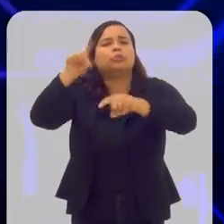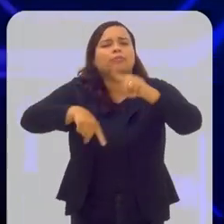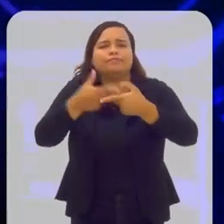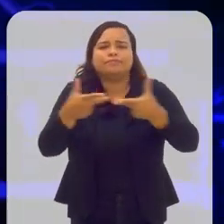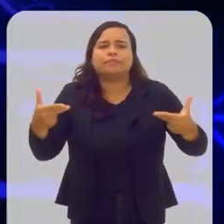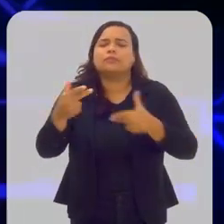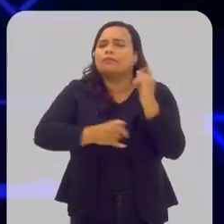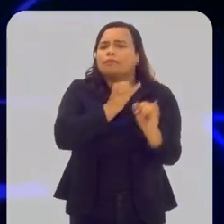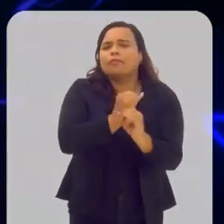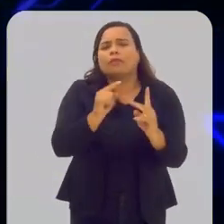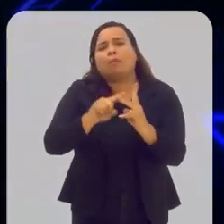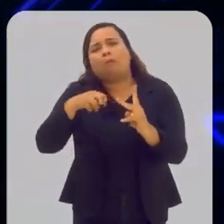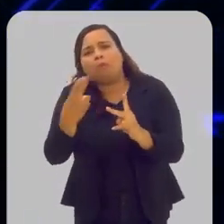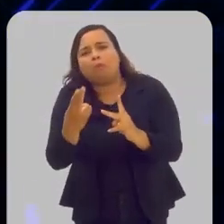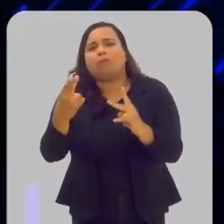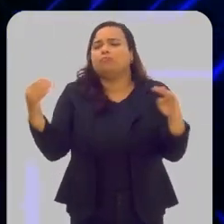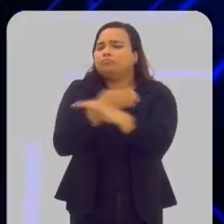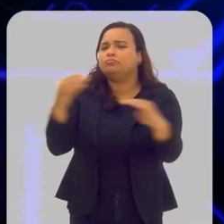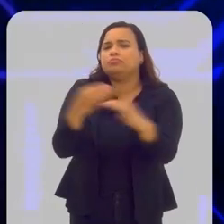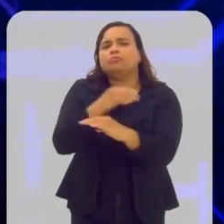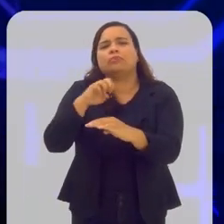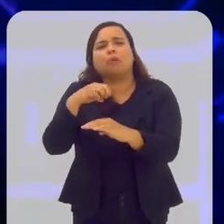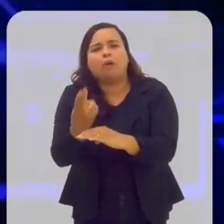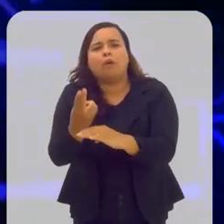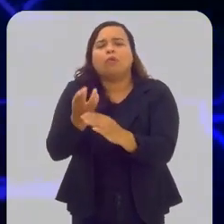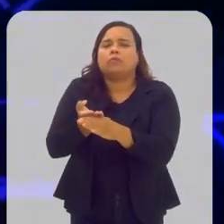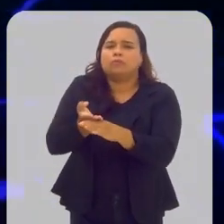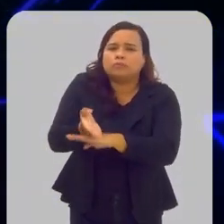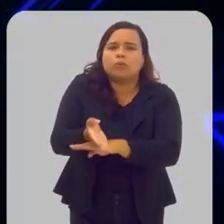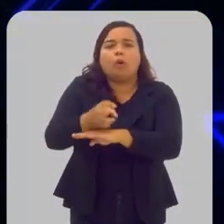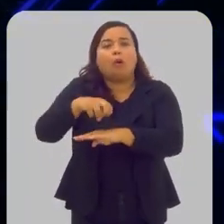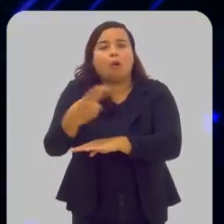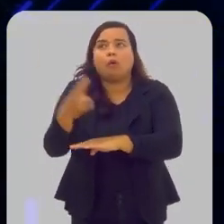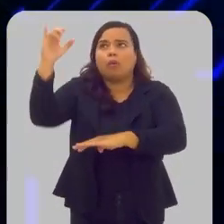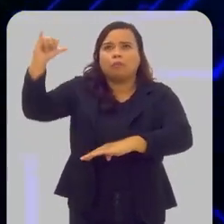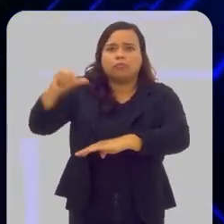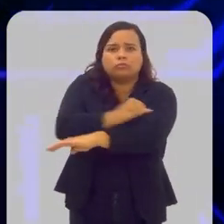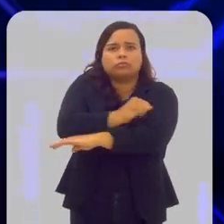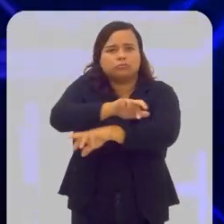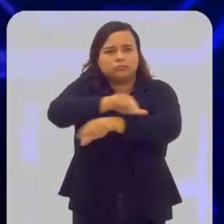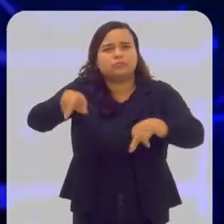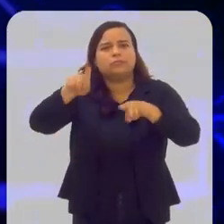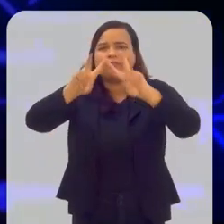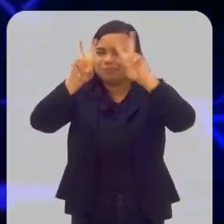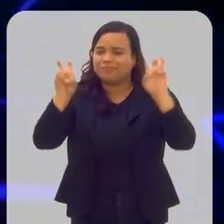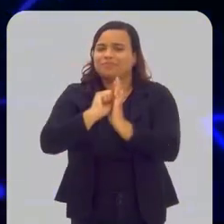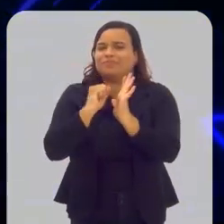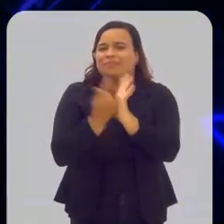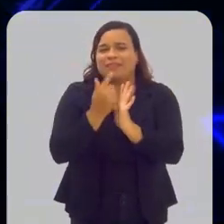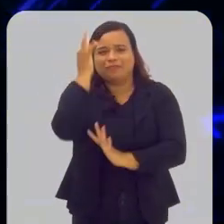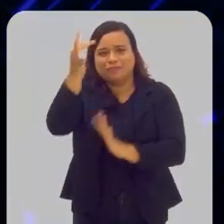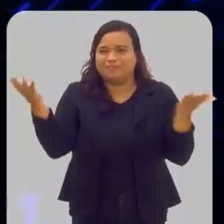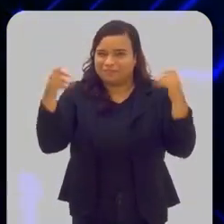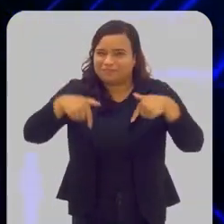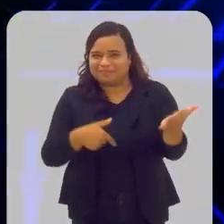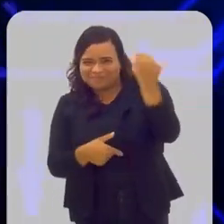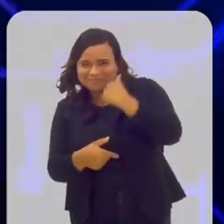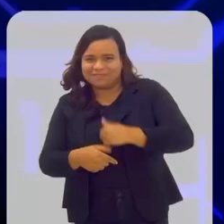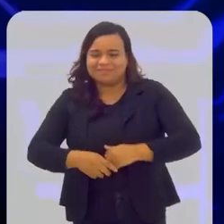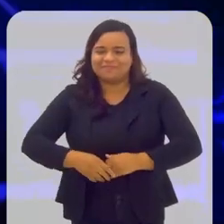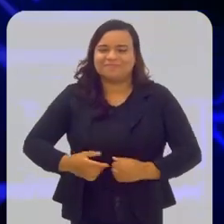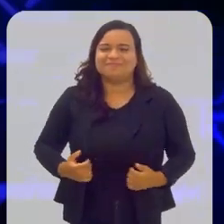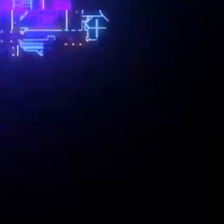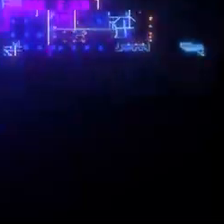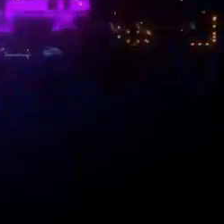seja ela de internet, de rodovias, ferrovias, portuária e aeroportuária, é o tema da Agenda de Futuro de